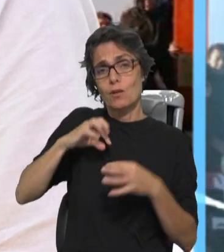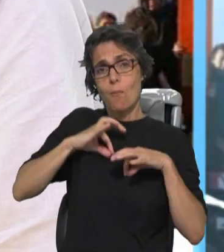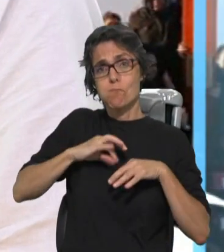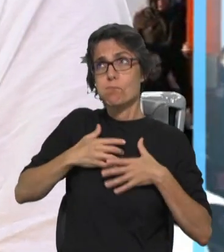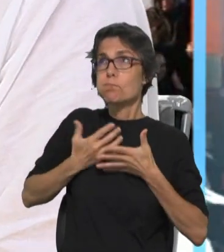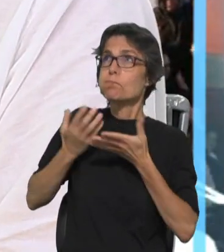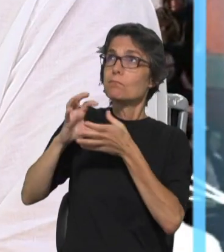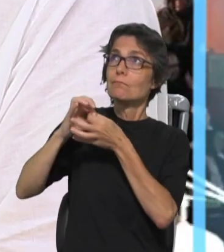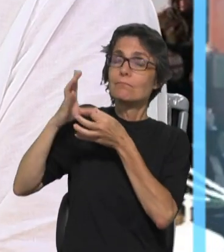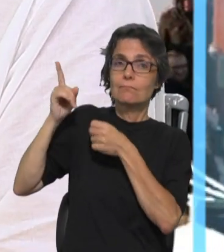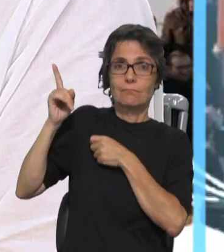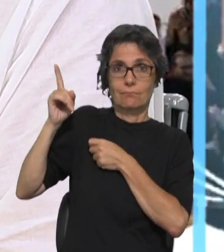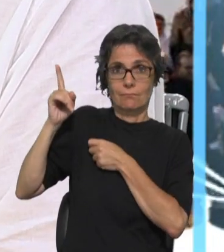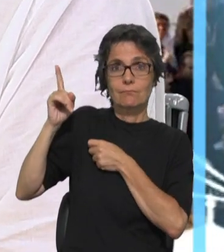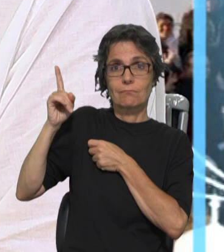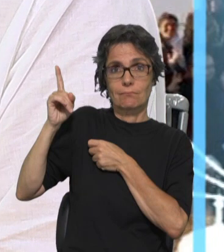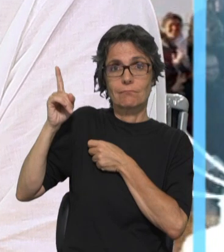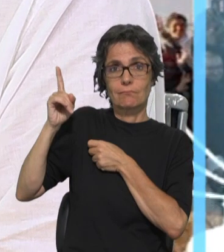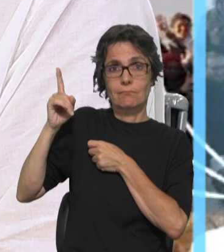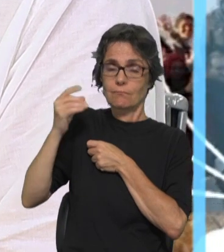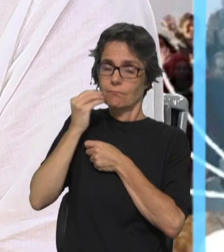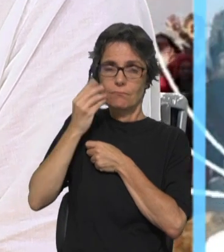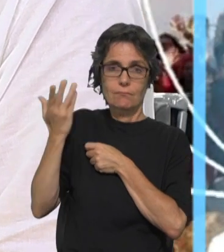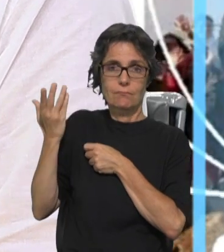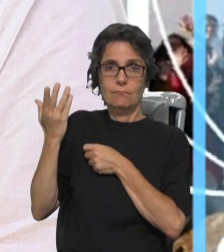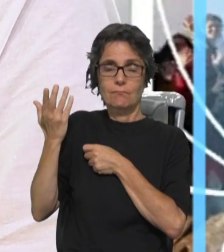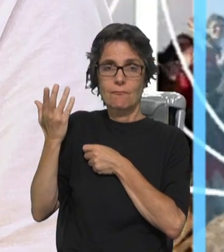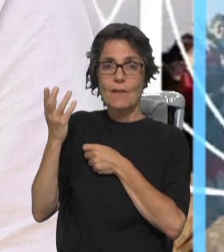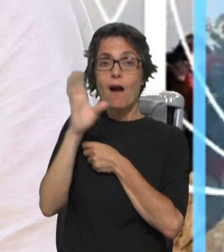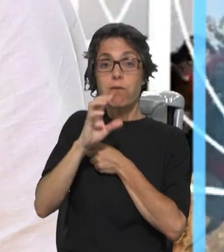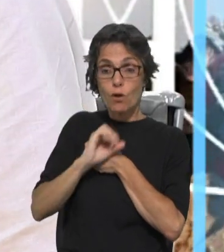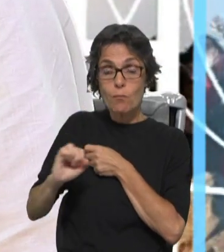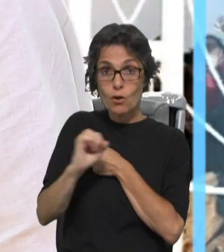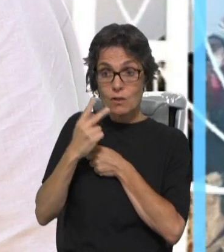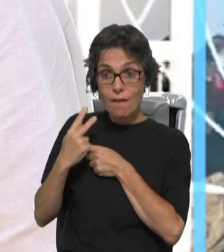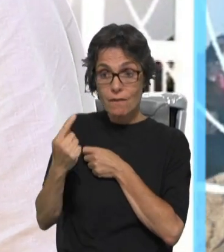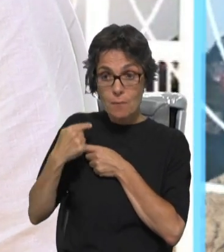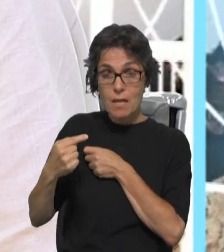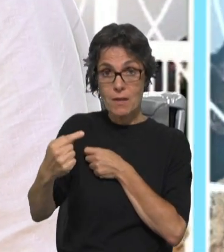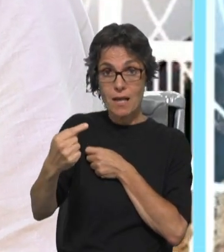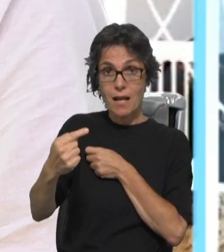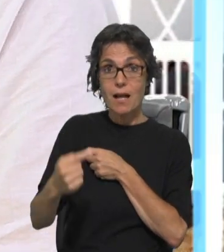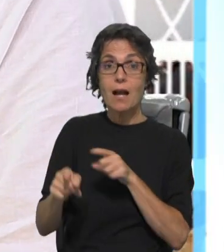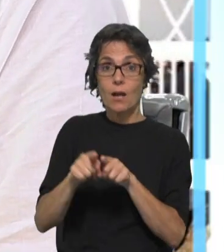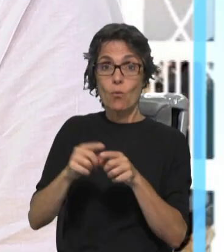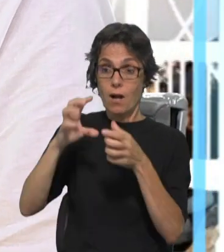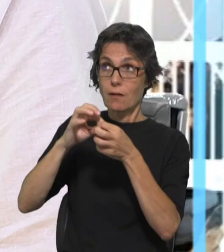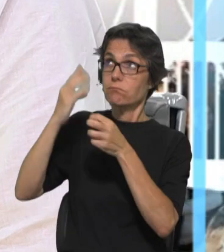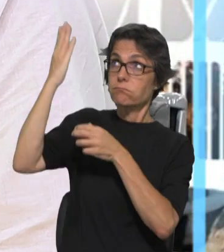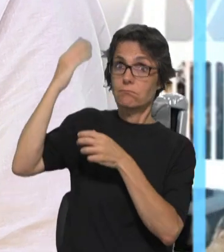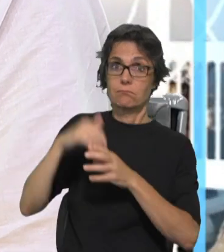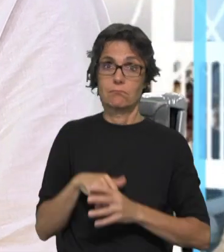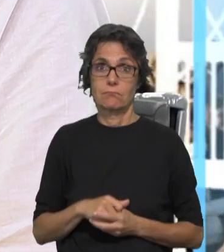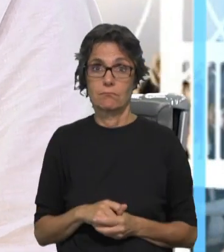nós mostramos ou não mostramos a nossa fidelidade a Deus. Ou seja, ela passa a ser também critério de fidelidade e critério de